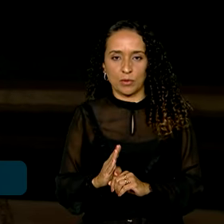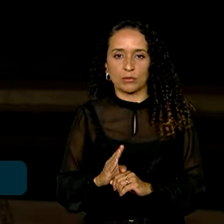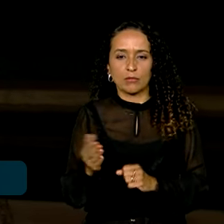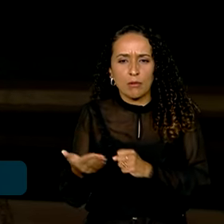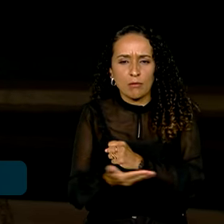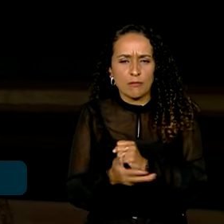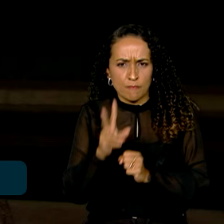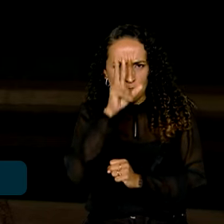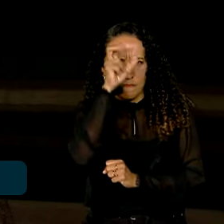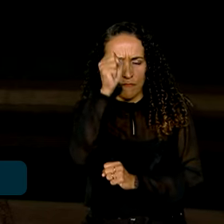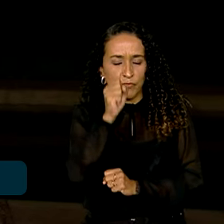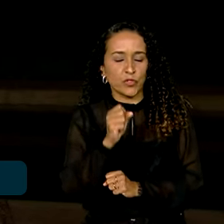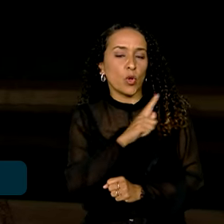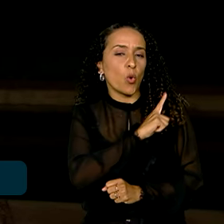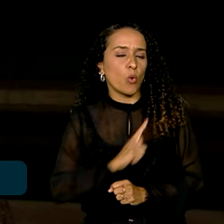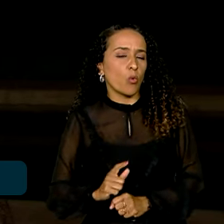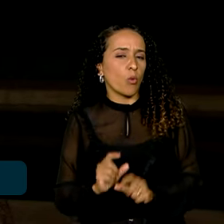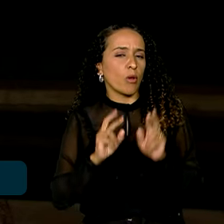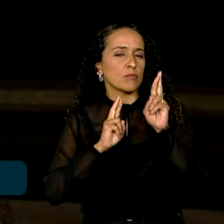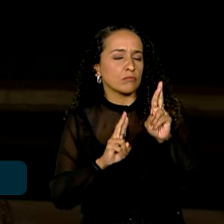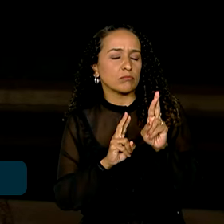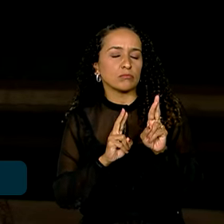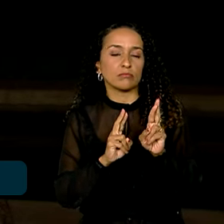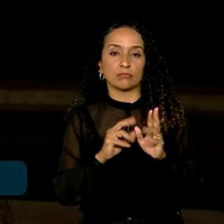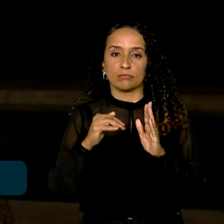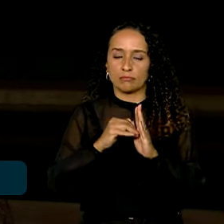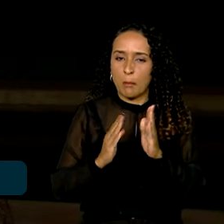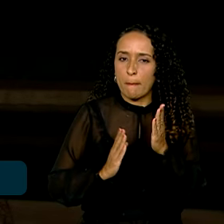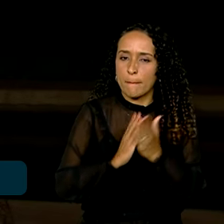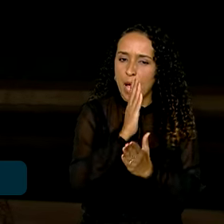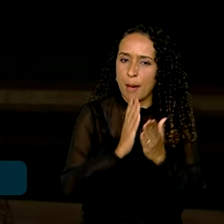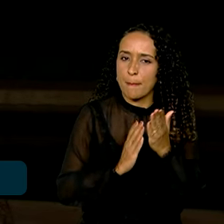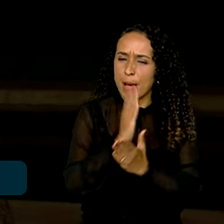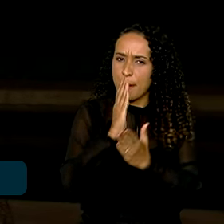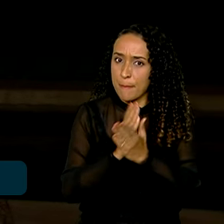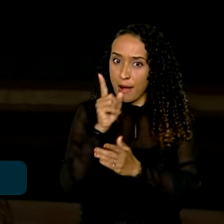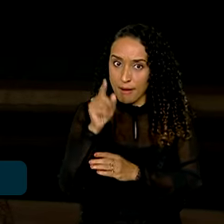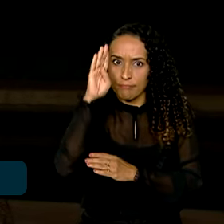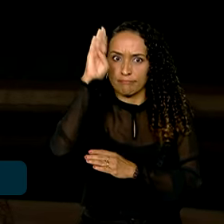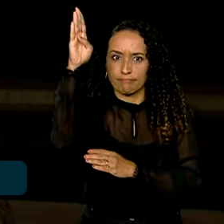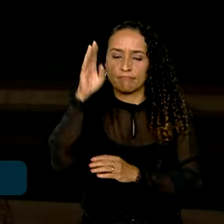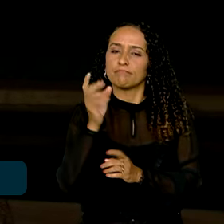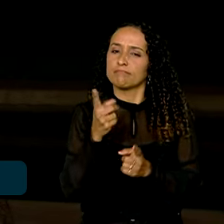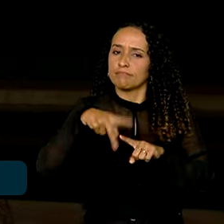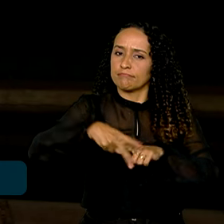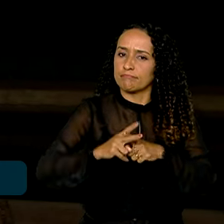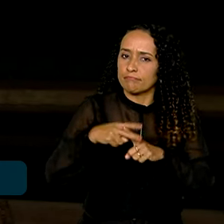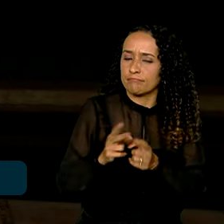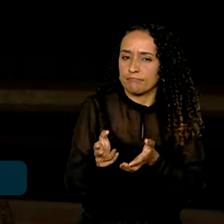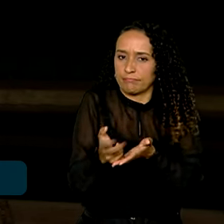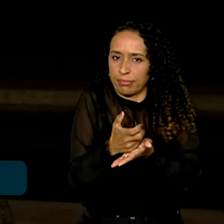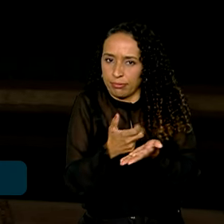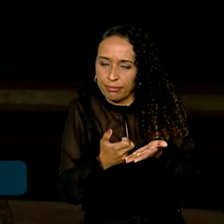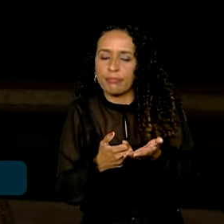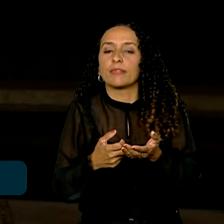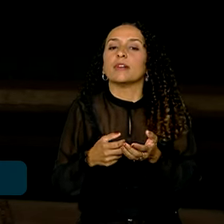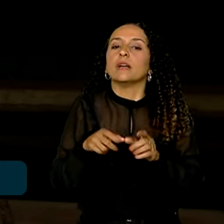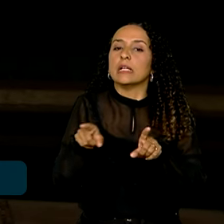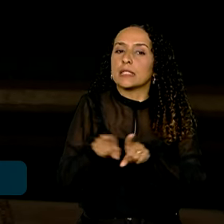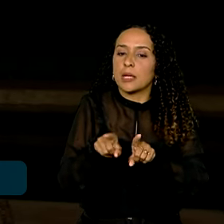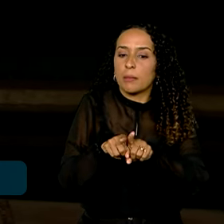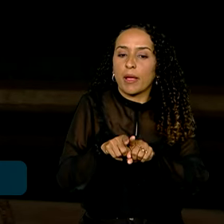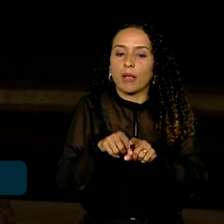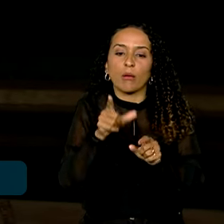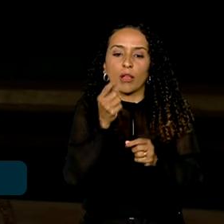fortalecida, o governo espera que o Congresso aprove medidas consideradas prioritárias, como a regulamentação da reforma tributária e a